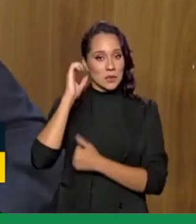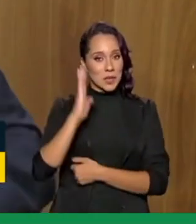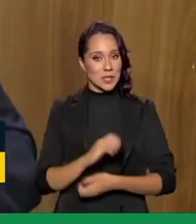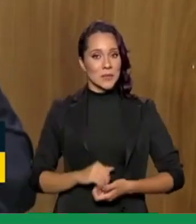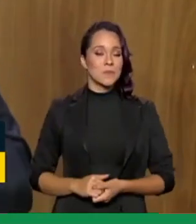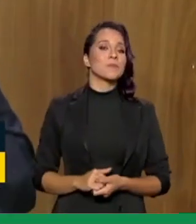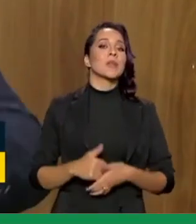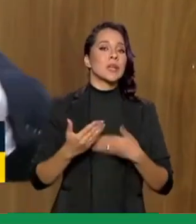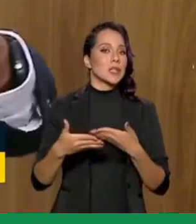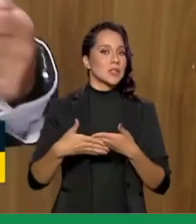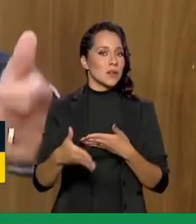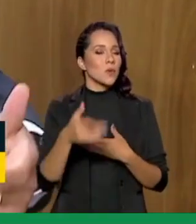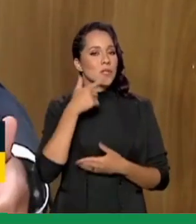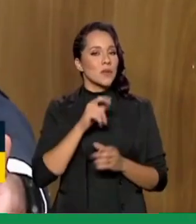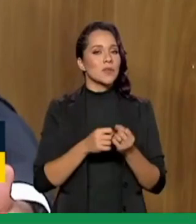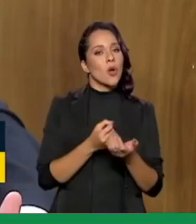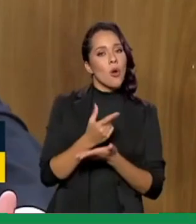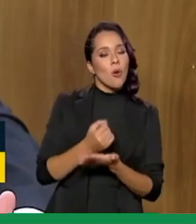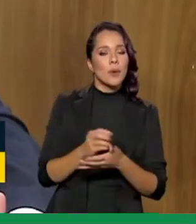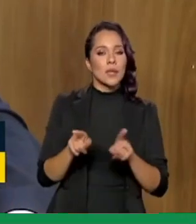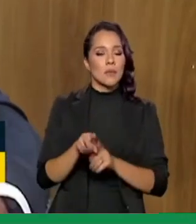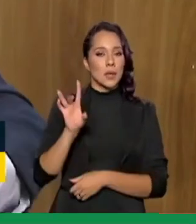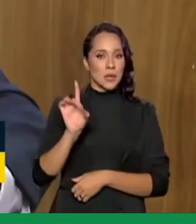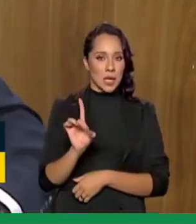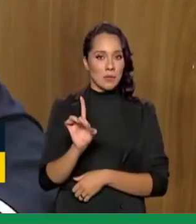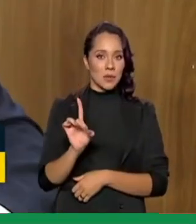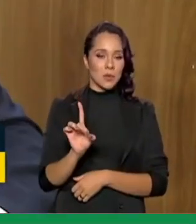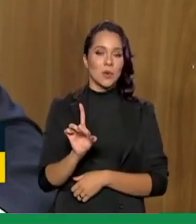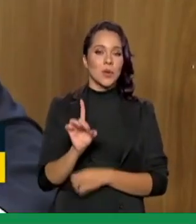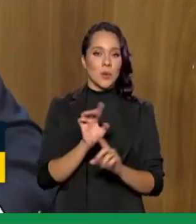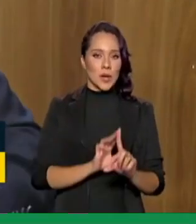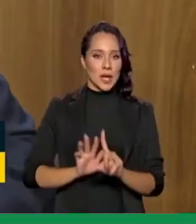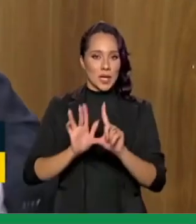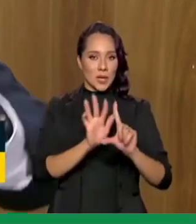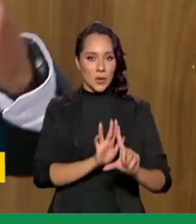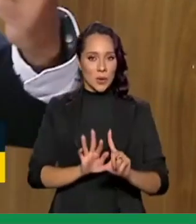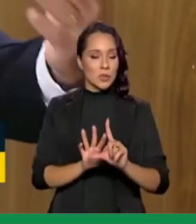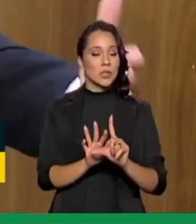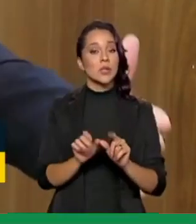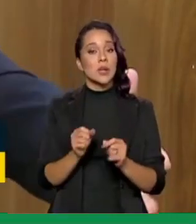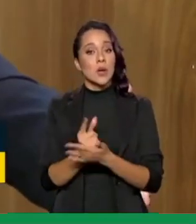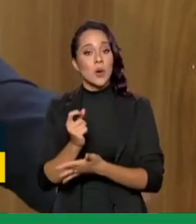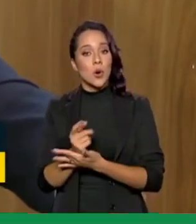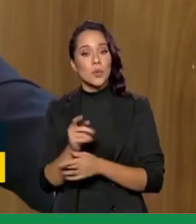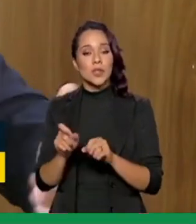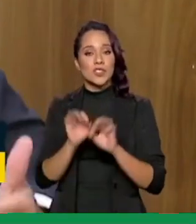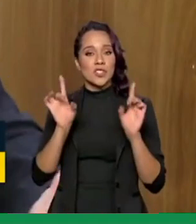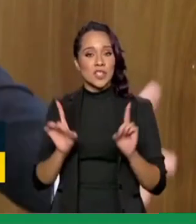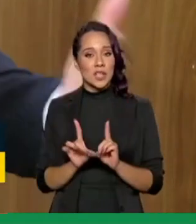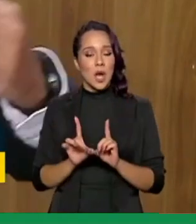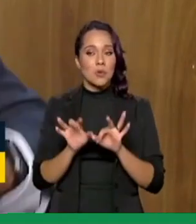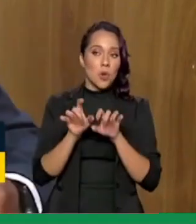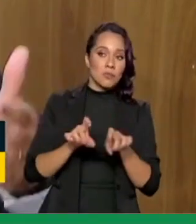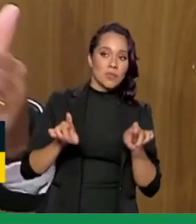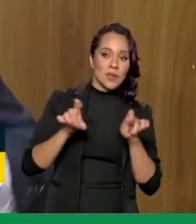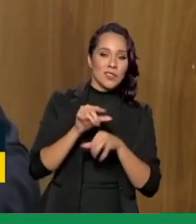e a partir dali realizar suas compras também no débito através do QR Code fazer compra por meio digital e também